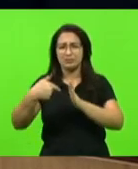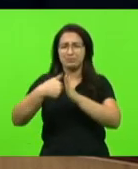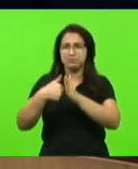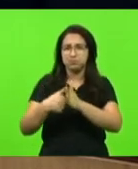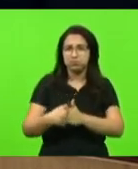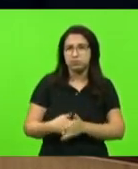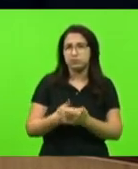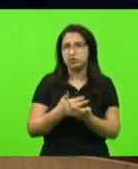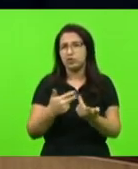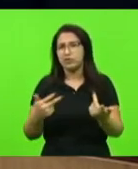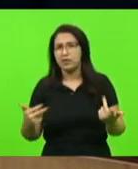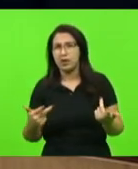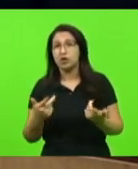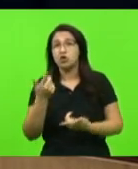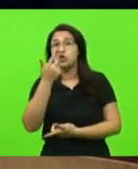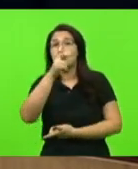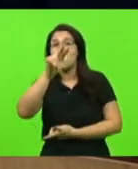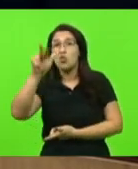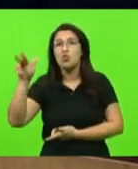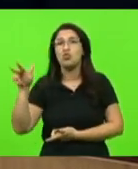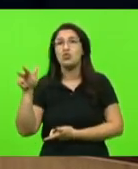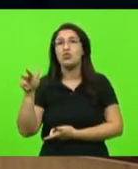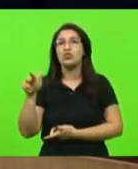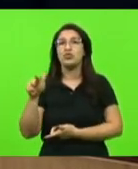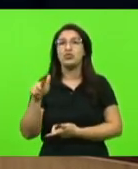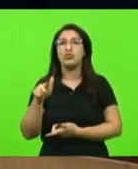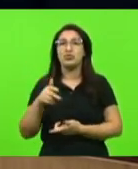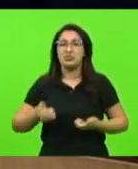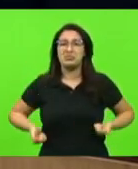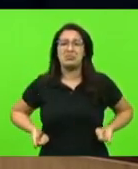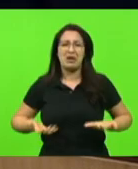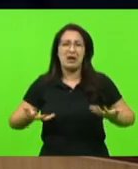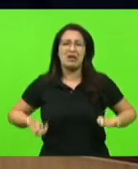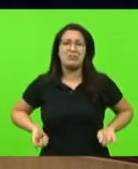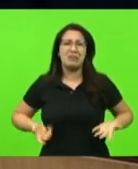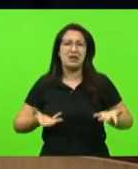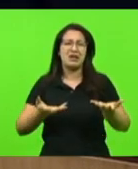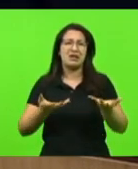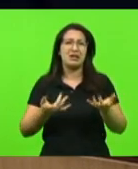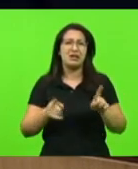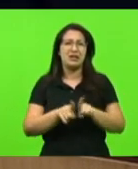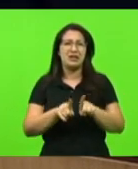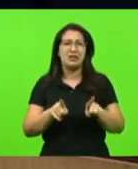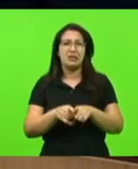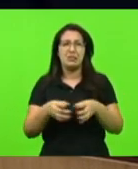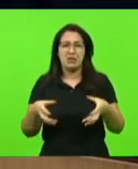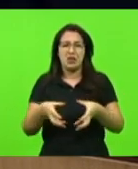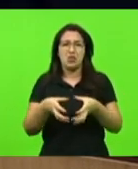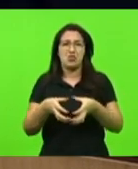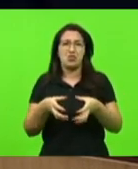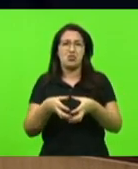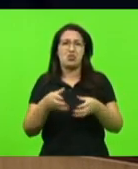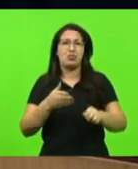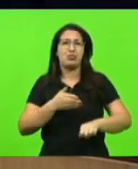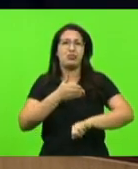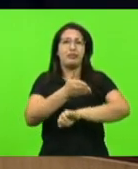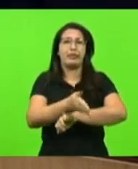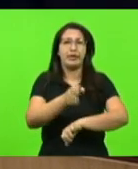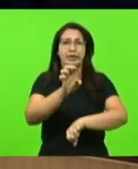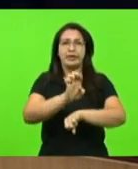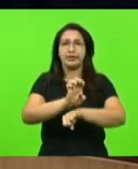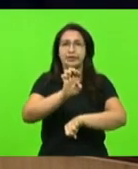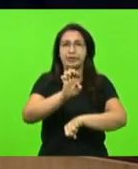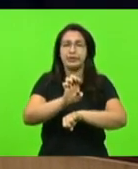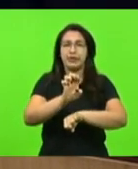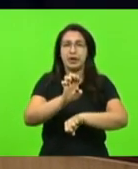recursos outros são desperdiçados, uma mega comitiva vai para os Estados Unidos para